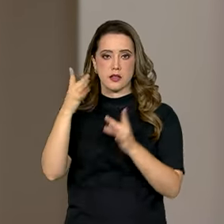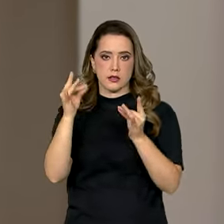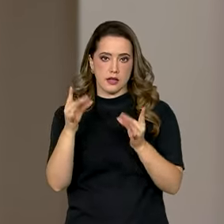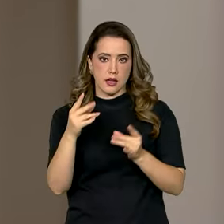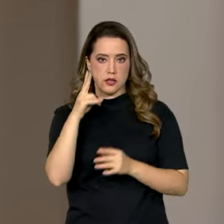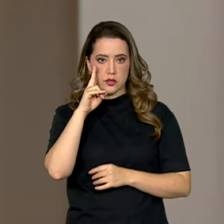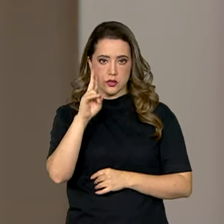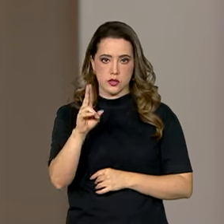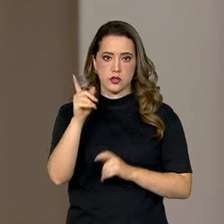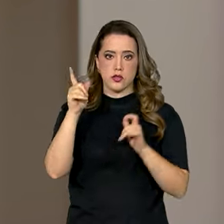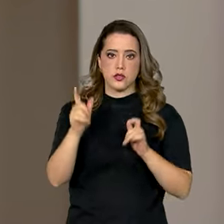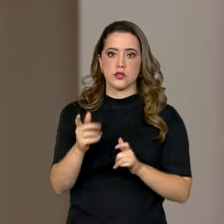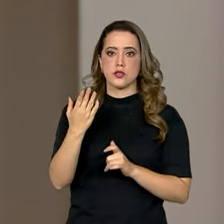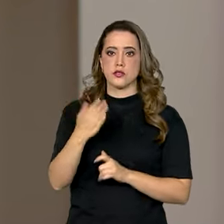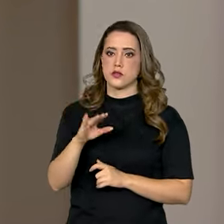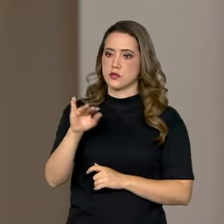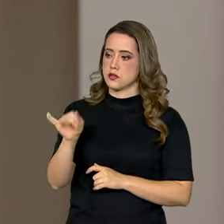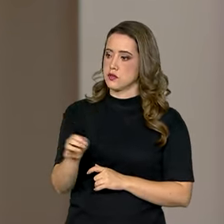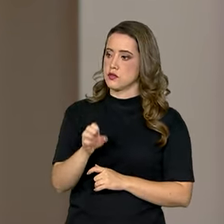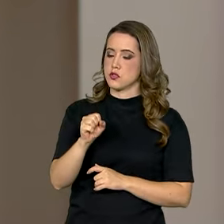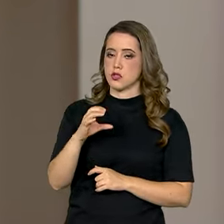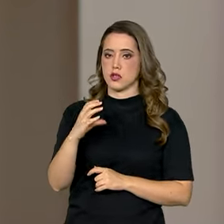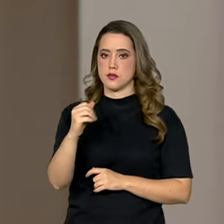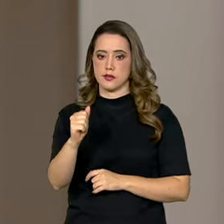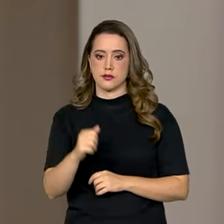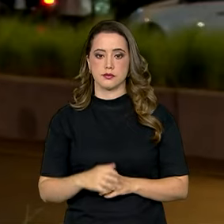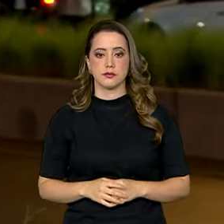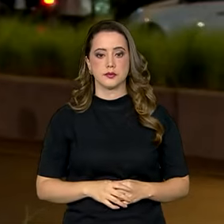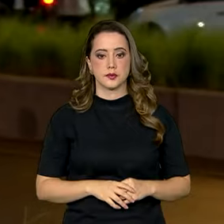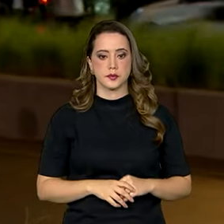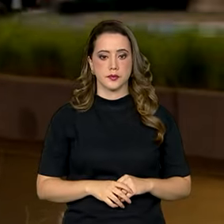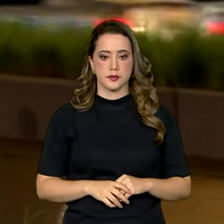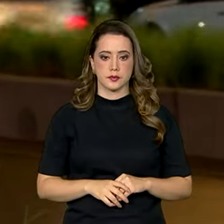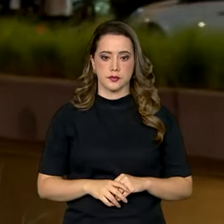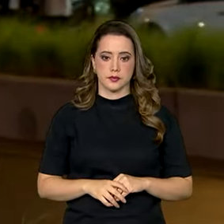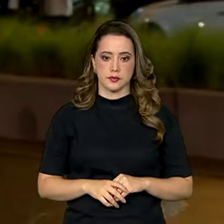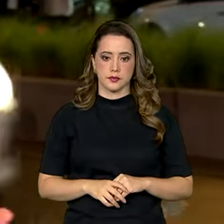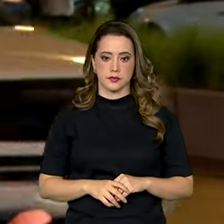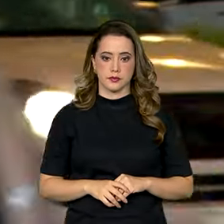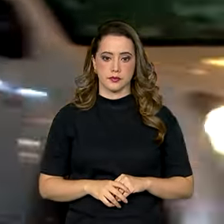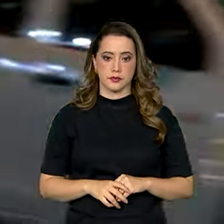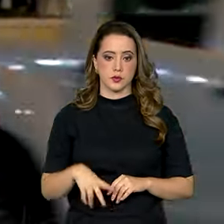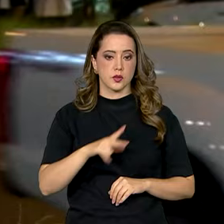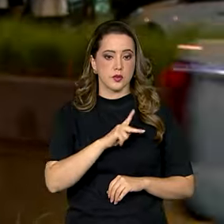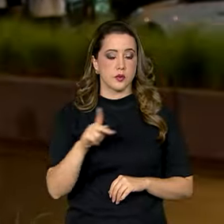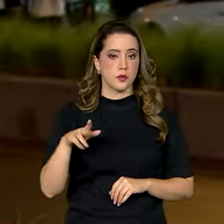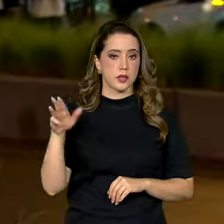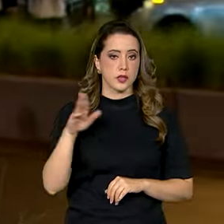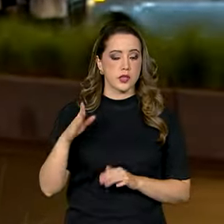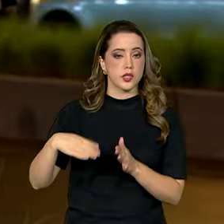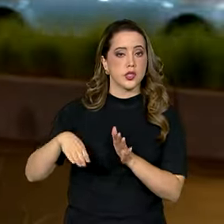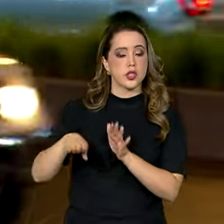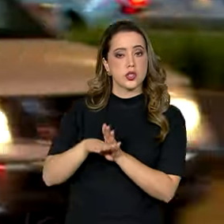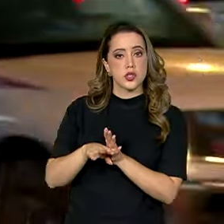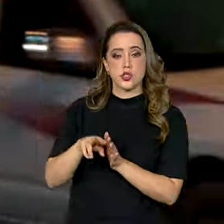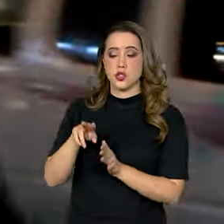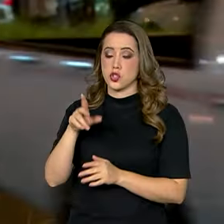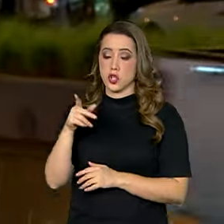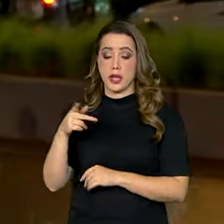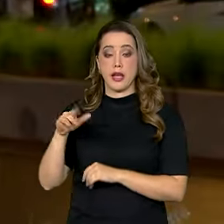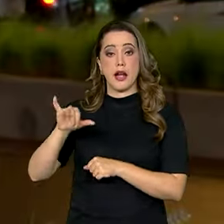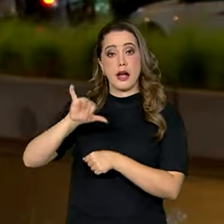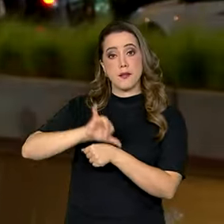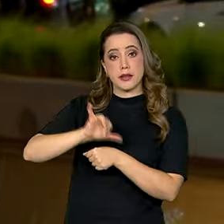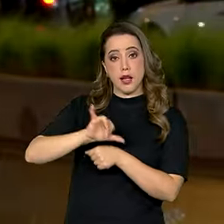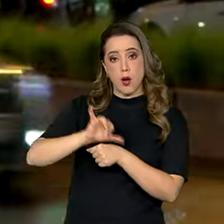enviada especial ao Reino Saudita, Jéssica Gonçalves. O presidente Lula chega a Riad, capital da